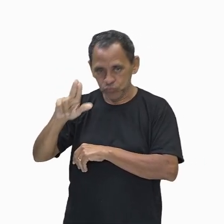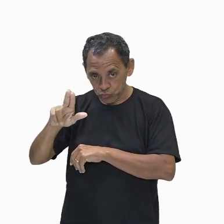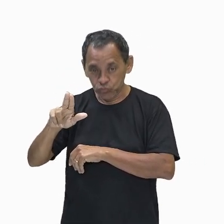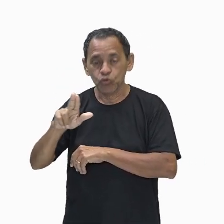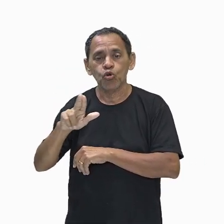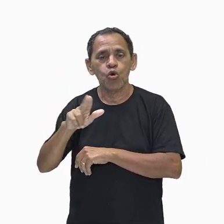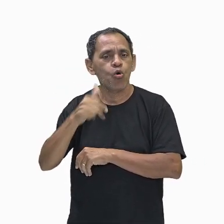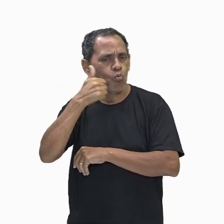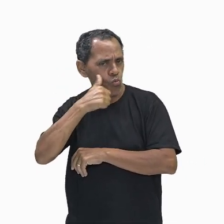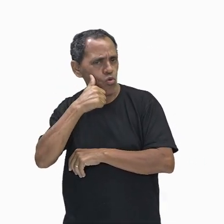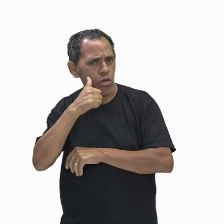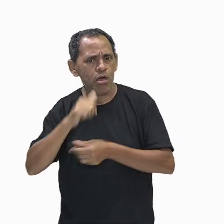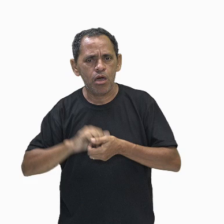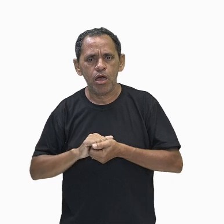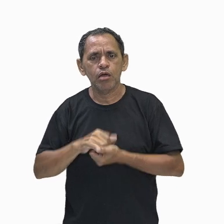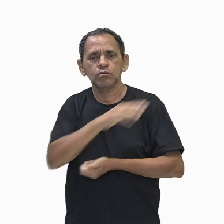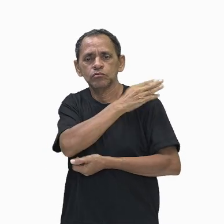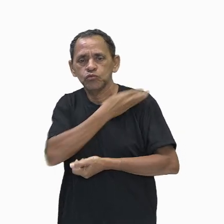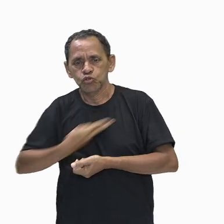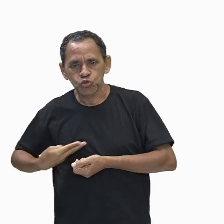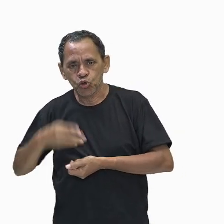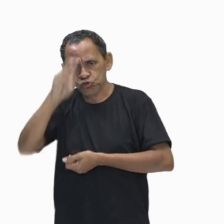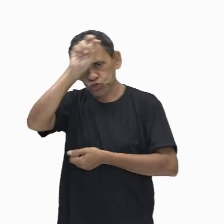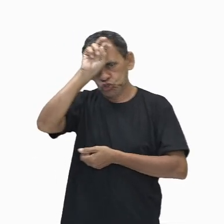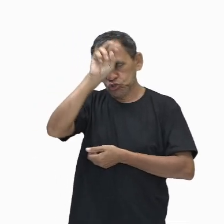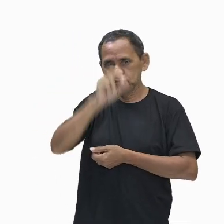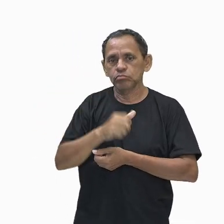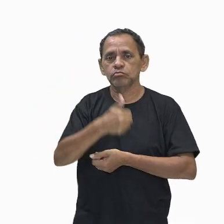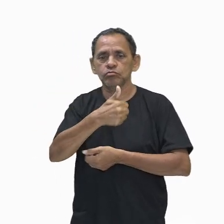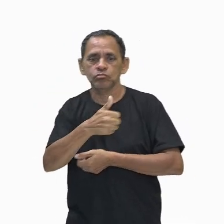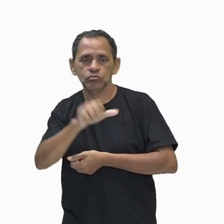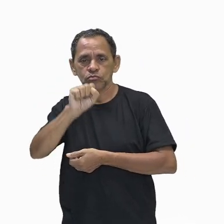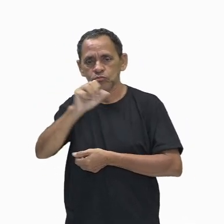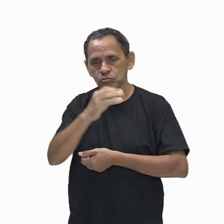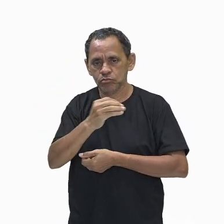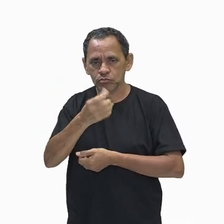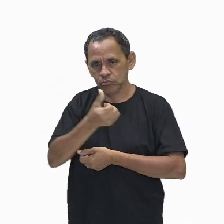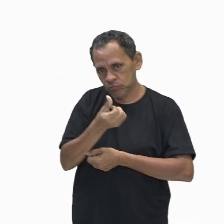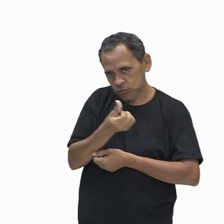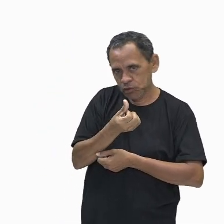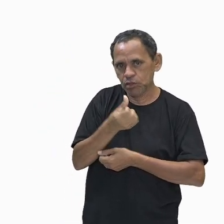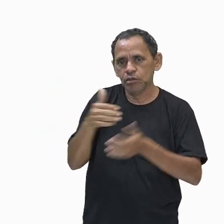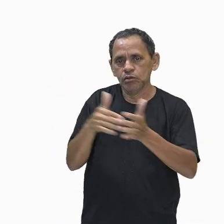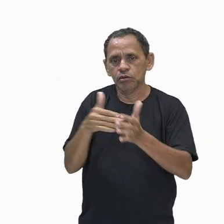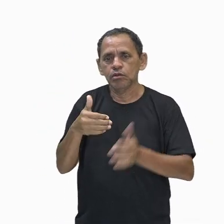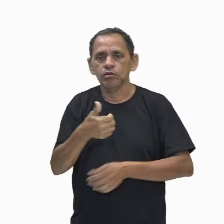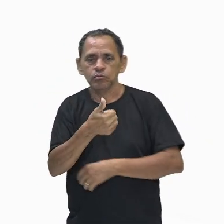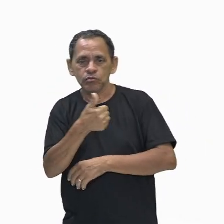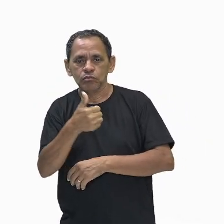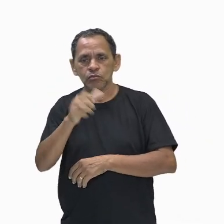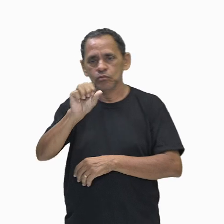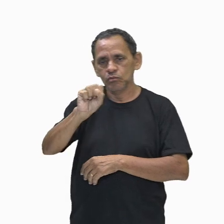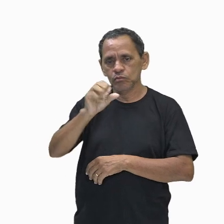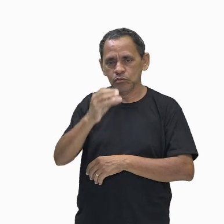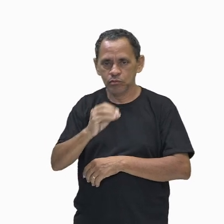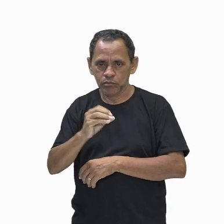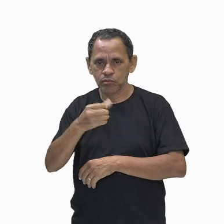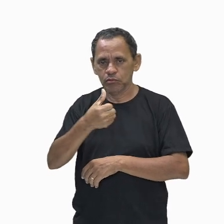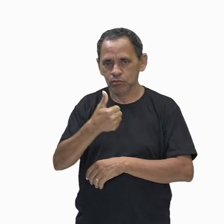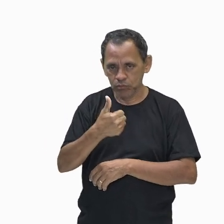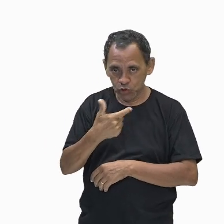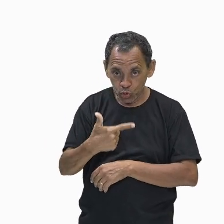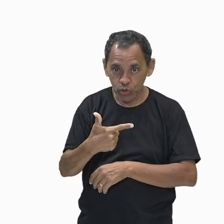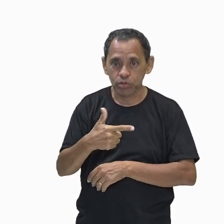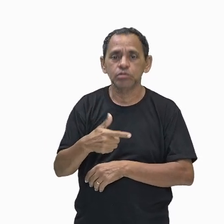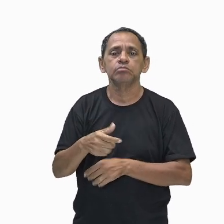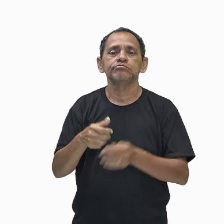Governou o Egito de 1806 a 1802 a.C. Chegou ao poder depois que seu marido